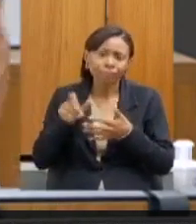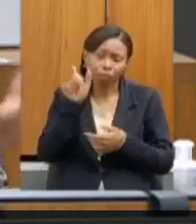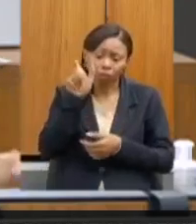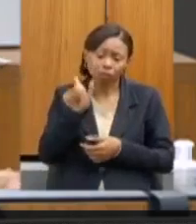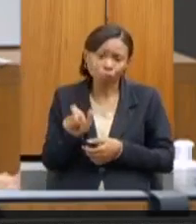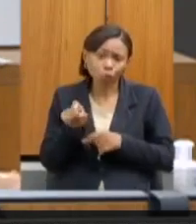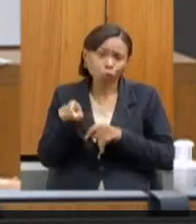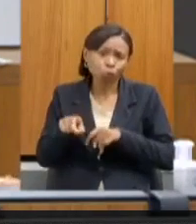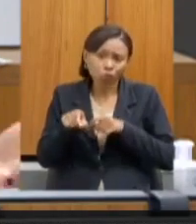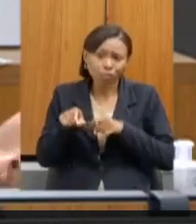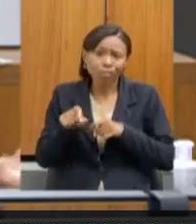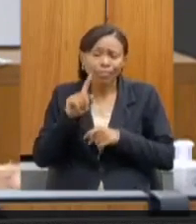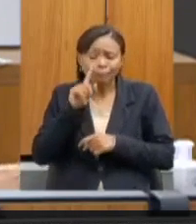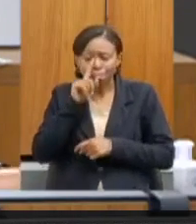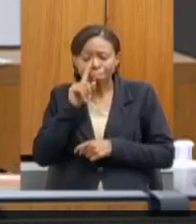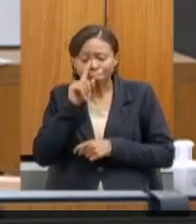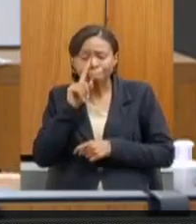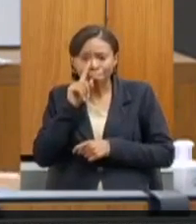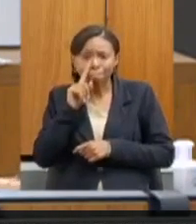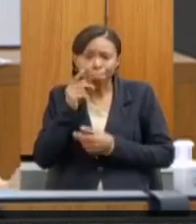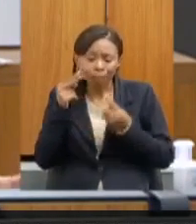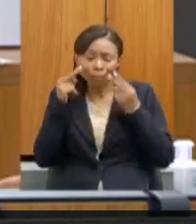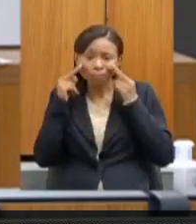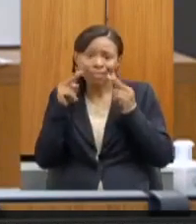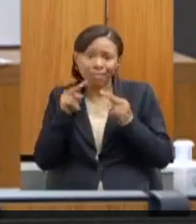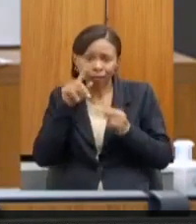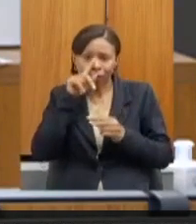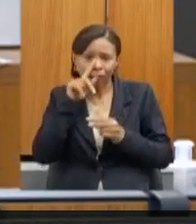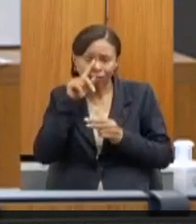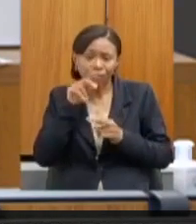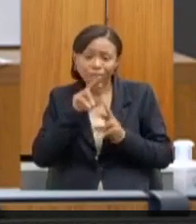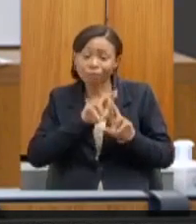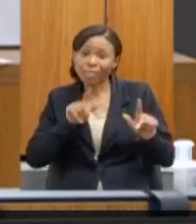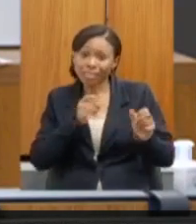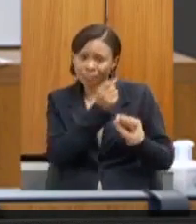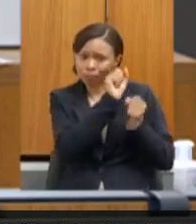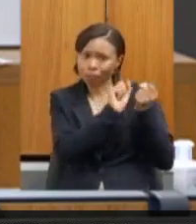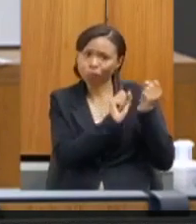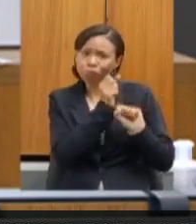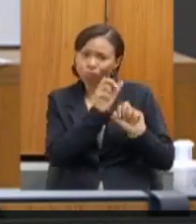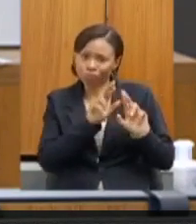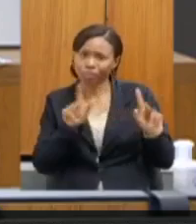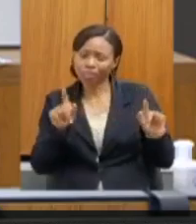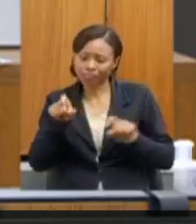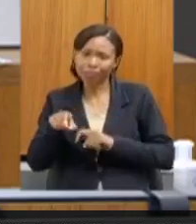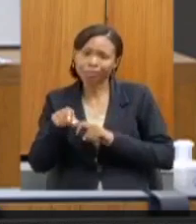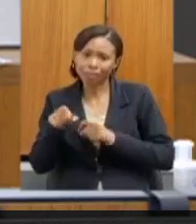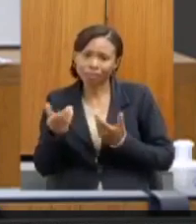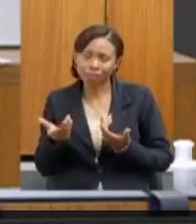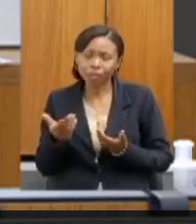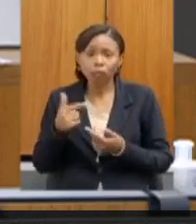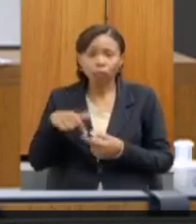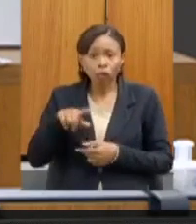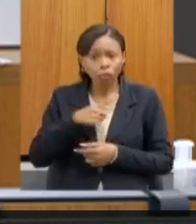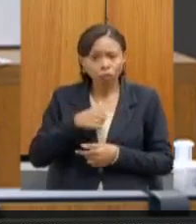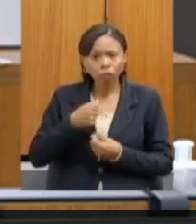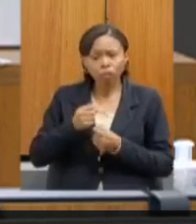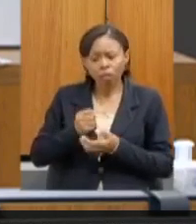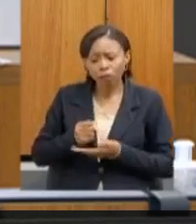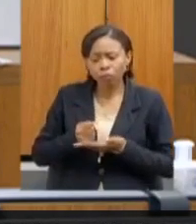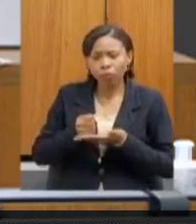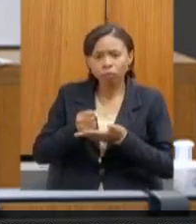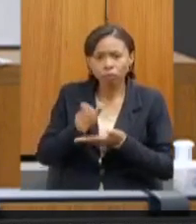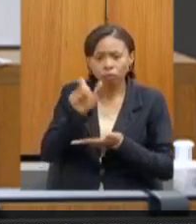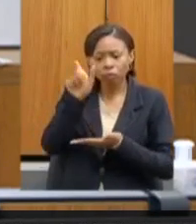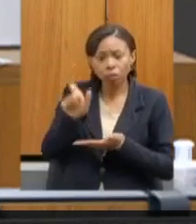totalmente diferenciada do que a gente tem, por exemplo, no processo industrial. Então, nós temos que, de fato, auxiliar esses produtores a estarem